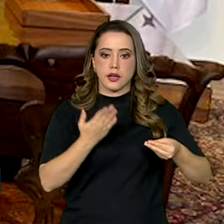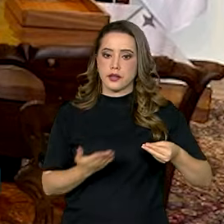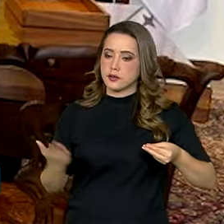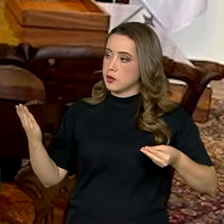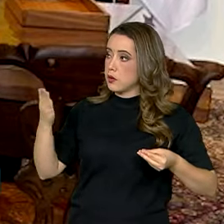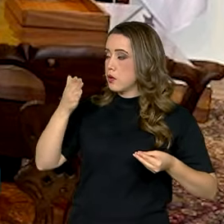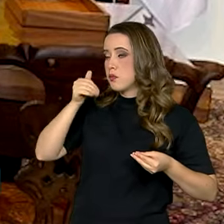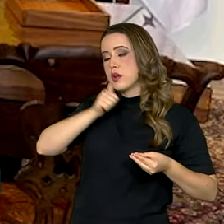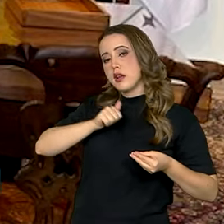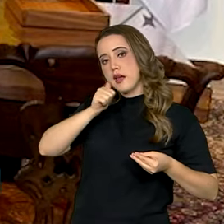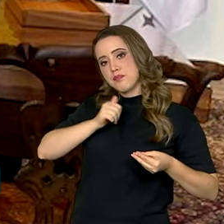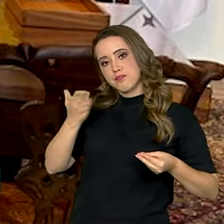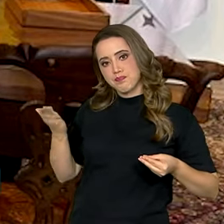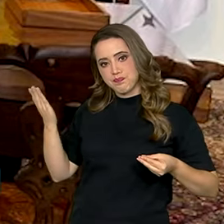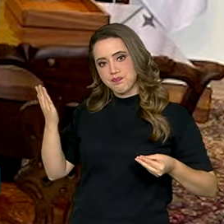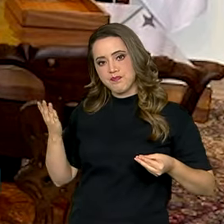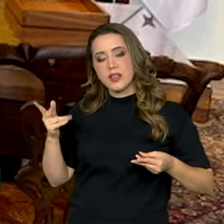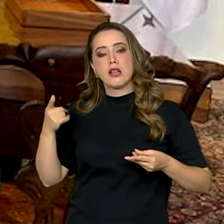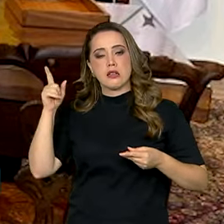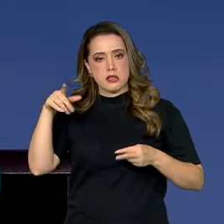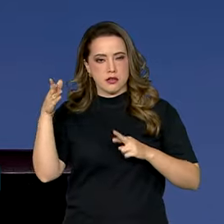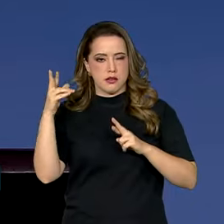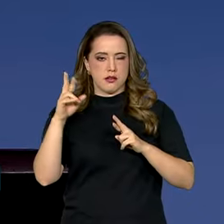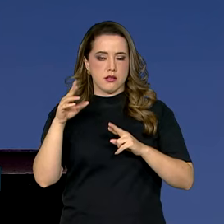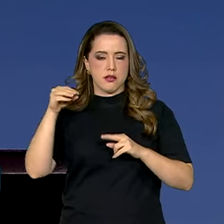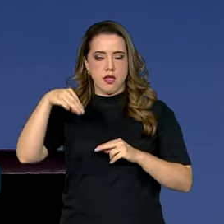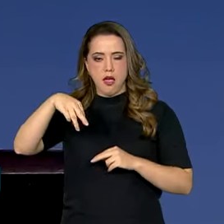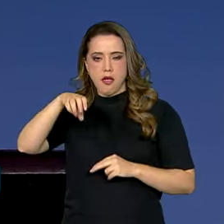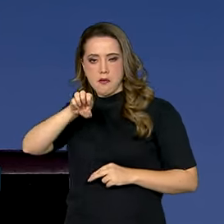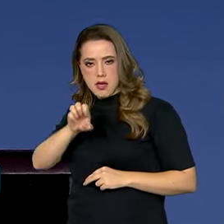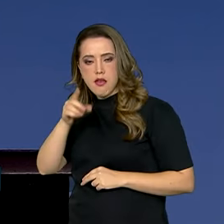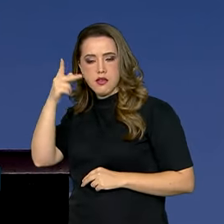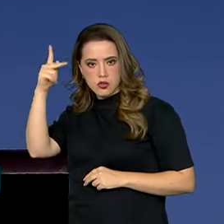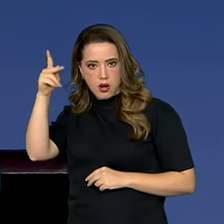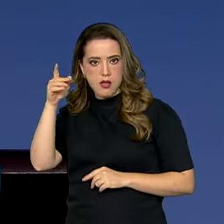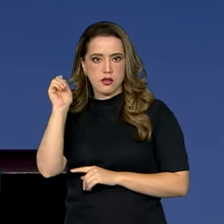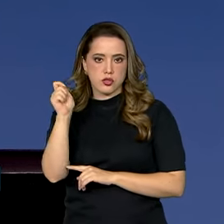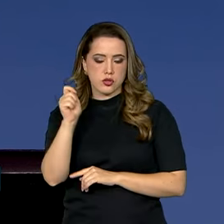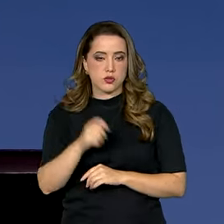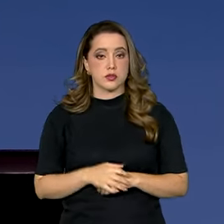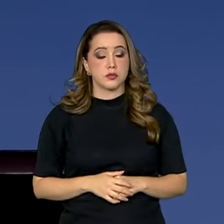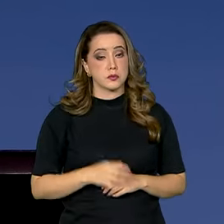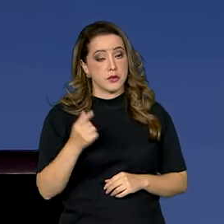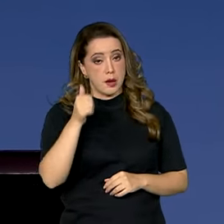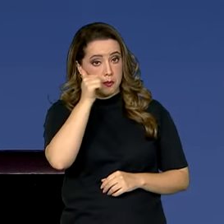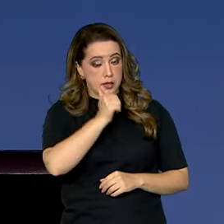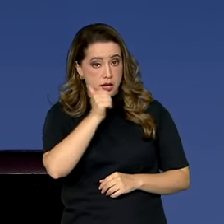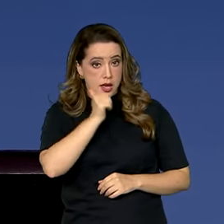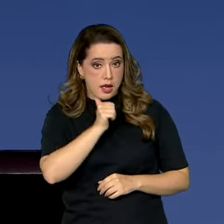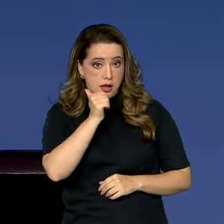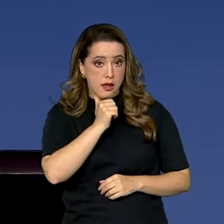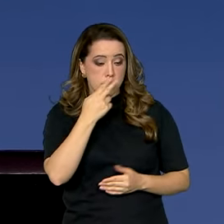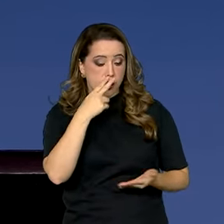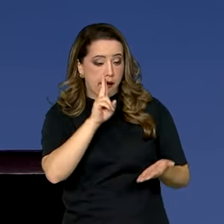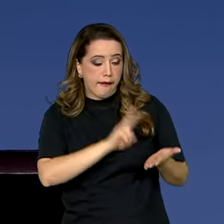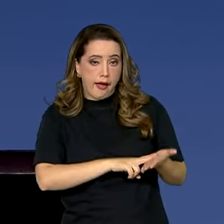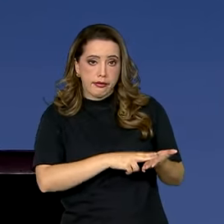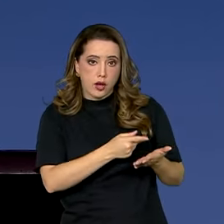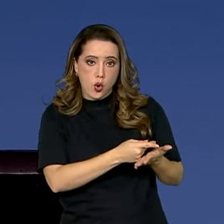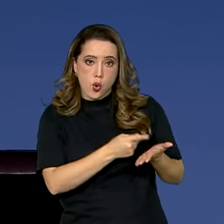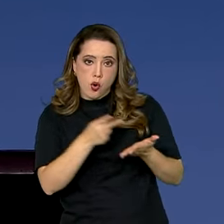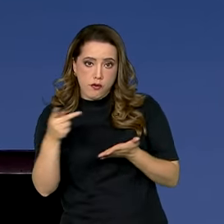Mondino, em visita ao Itamaraty. Ela foi portadora de uma carta, convite ao presidente,